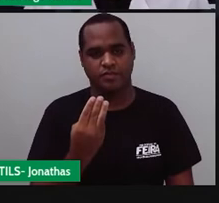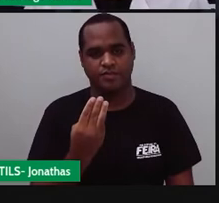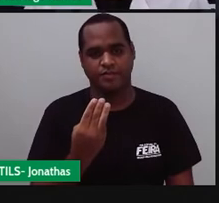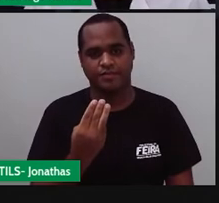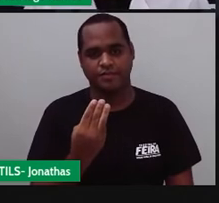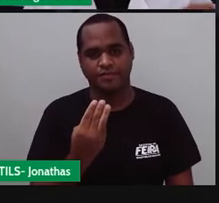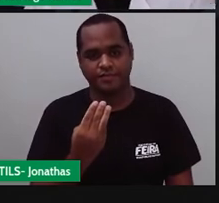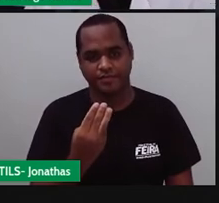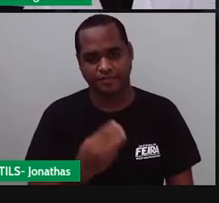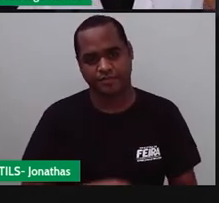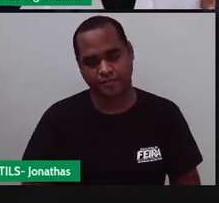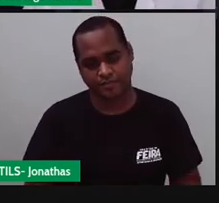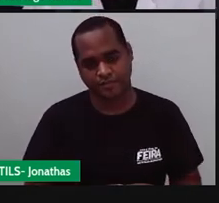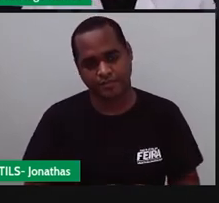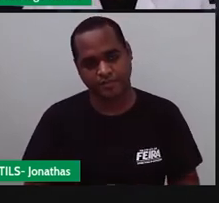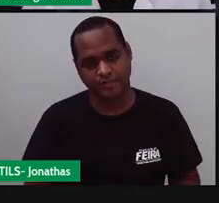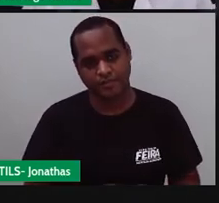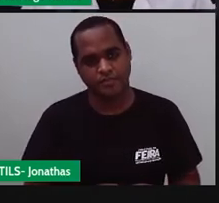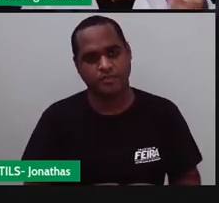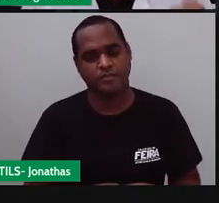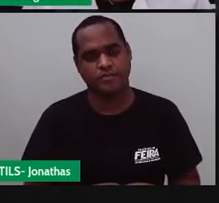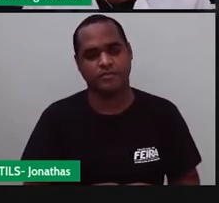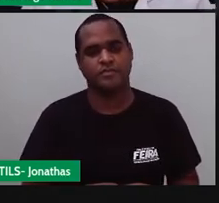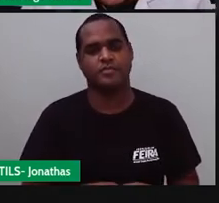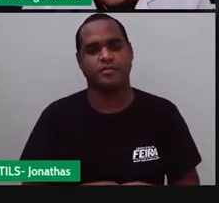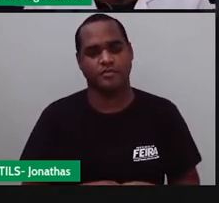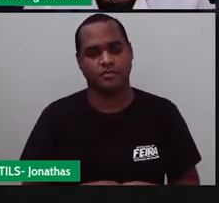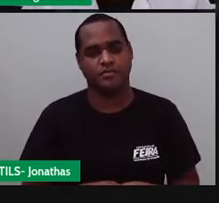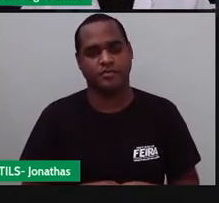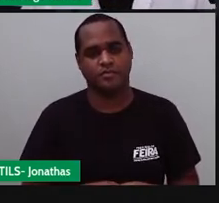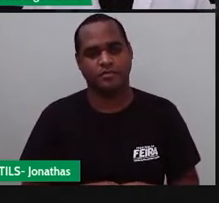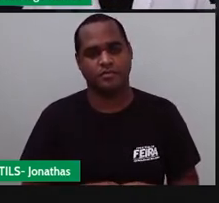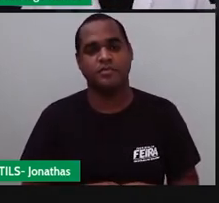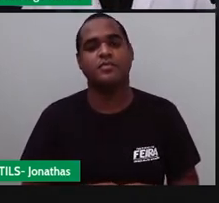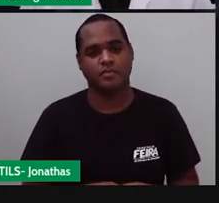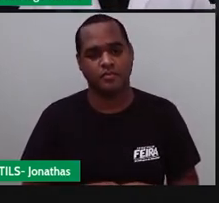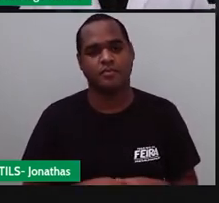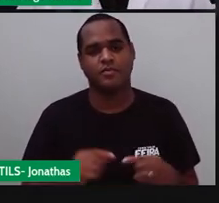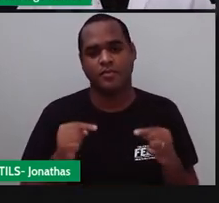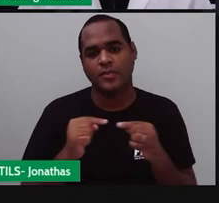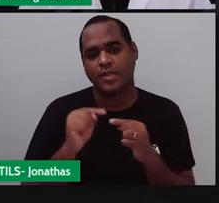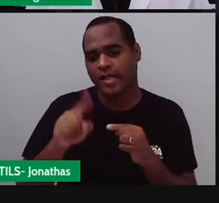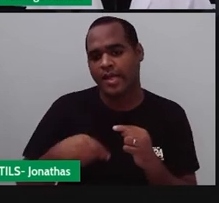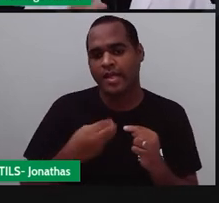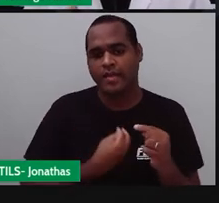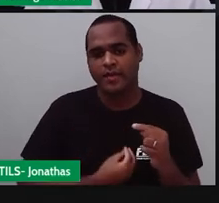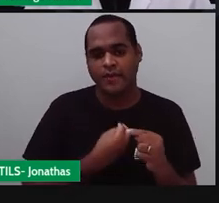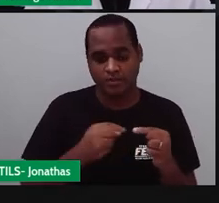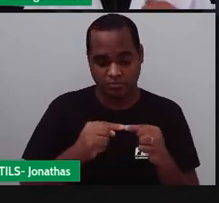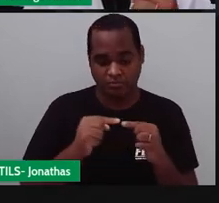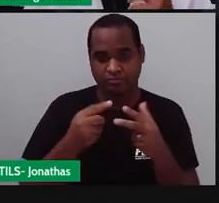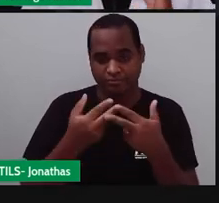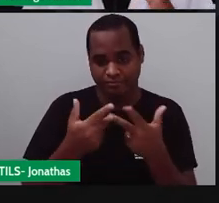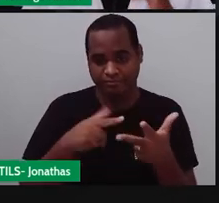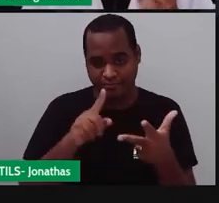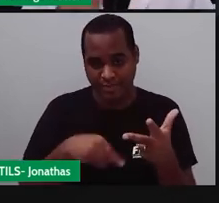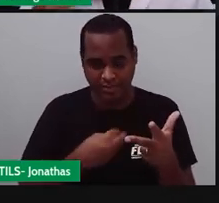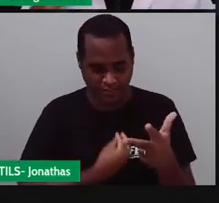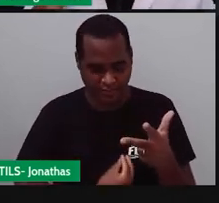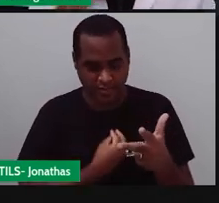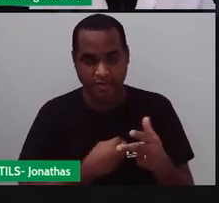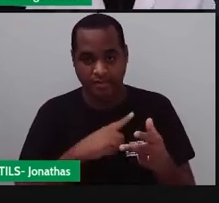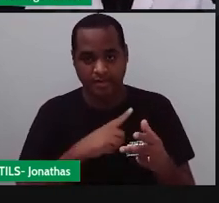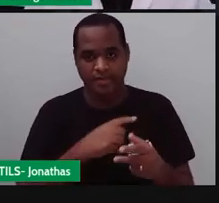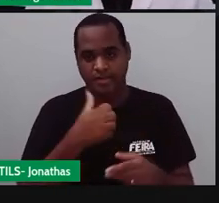senhor está querendo dizer assim quando lá embaixo na fração for 10 o número escrito com vírgula depois da